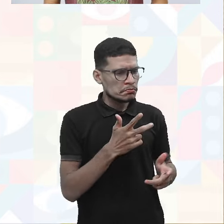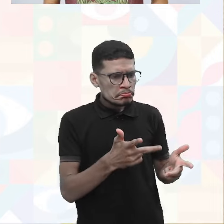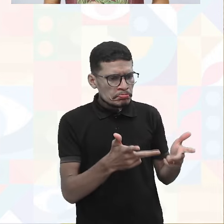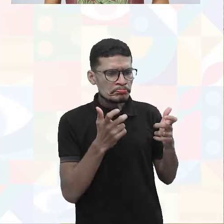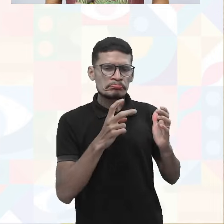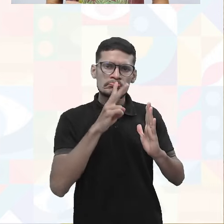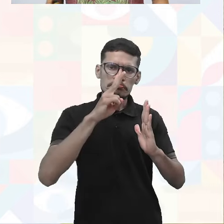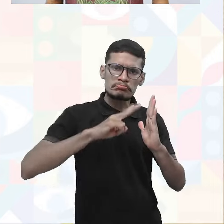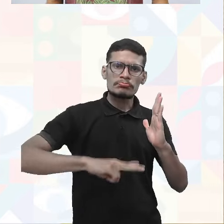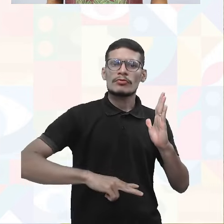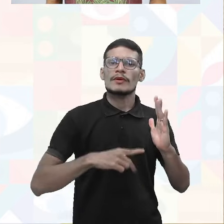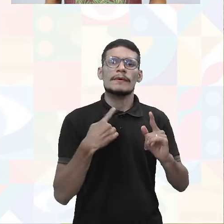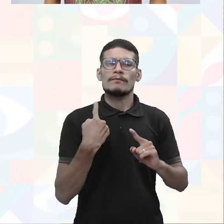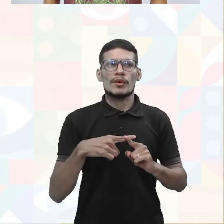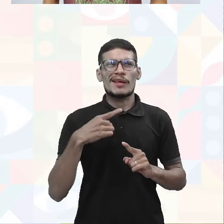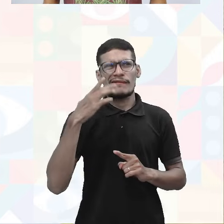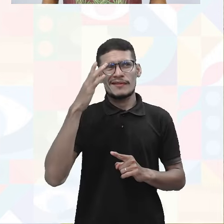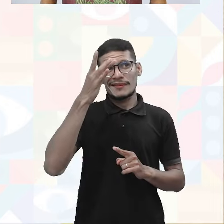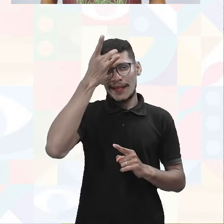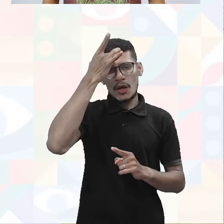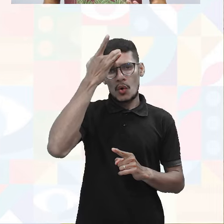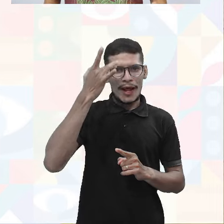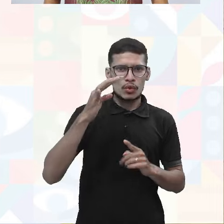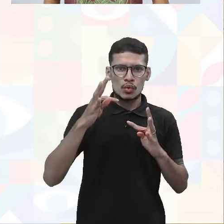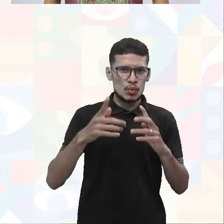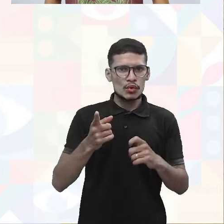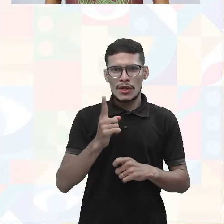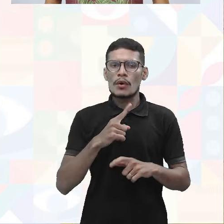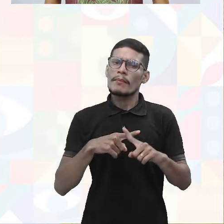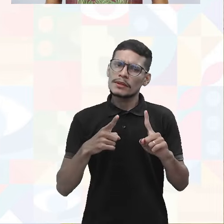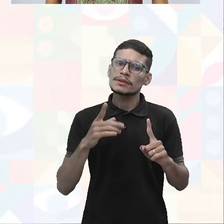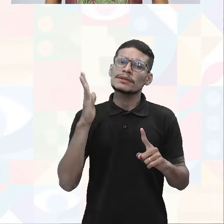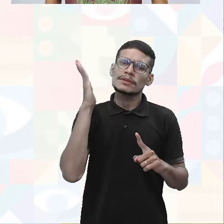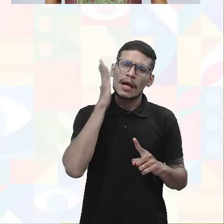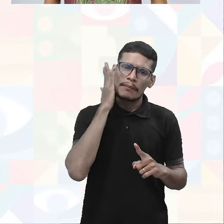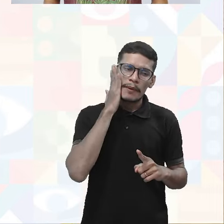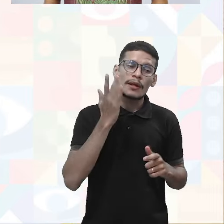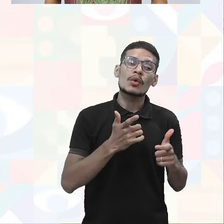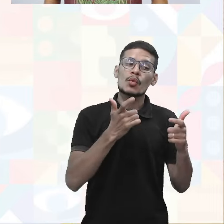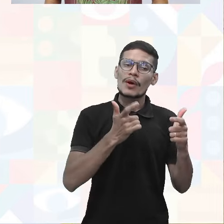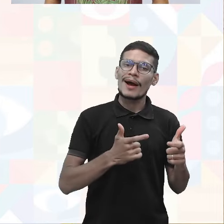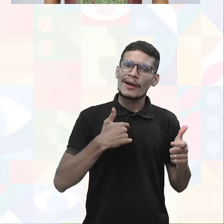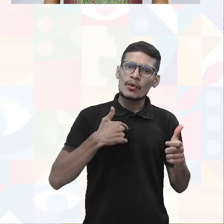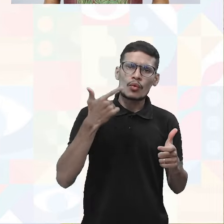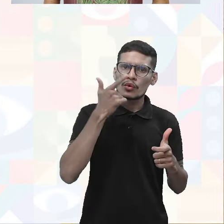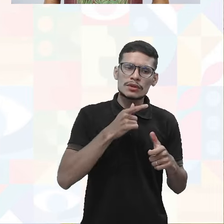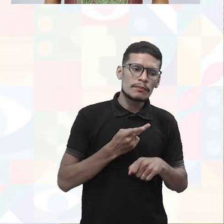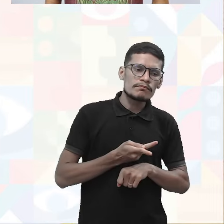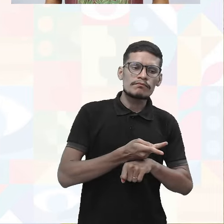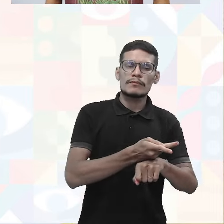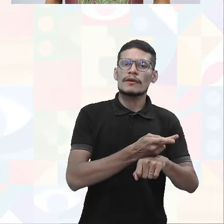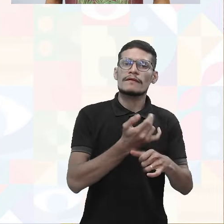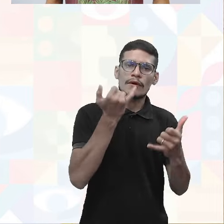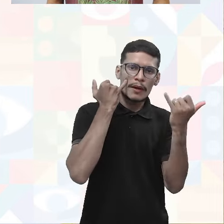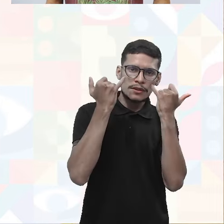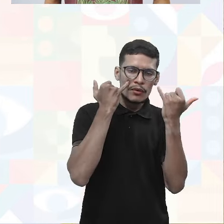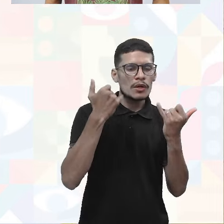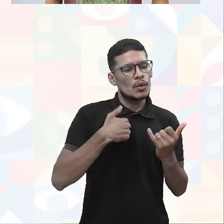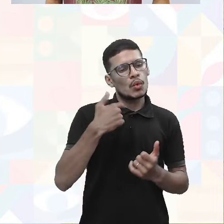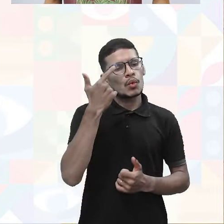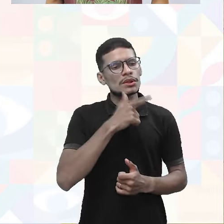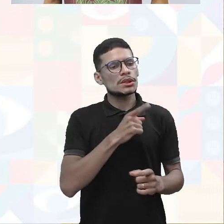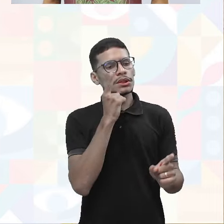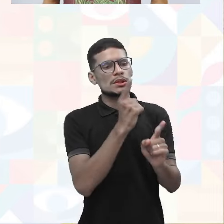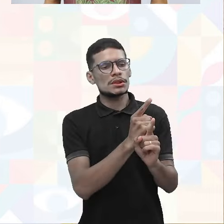necessariamente não vai ter que saber tudo, mas é bom você sempre saber onde eu vou buscar as informações para quando eu ver um trabalho eu estar identificando o que é eu posso